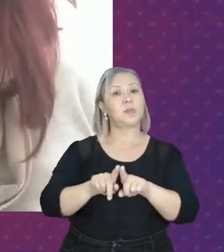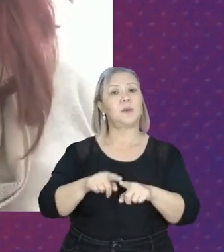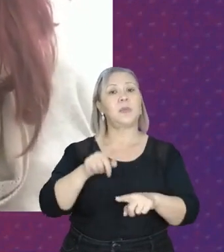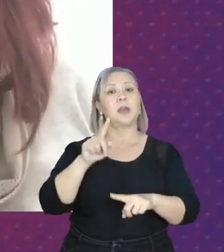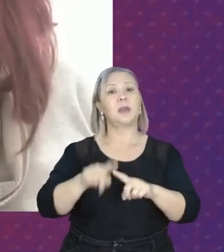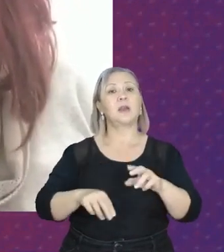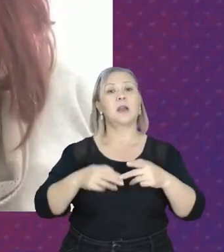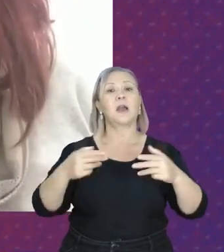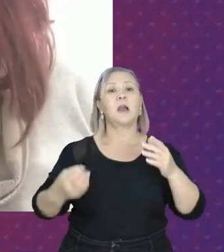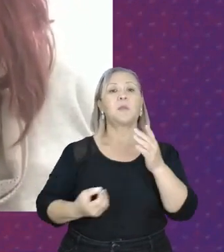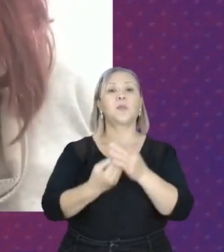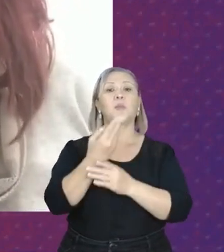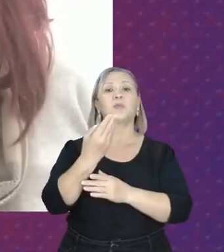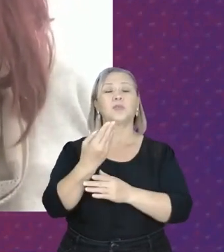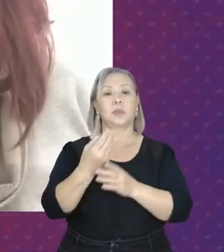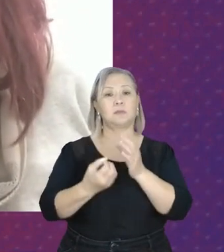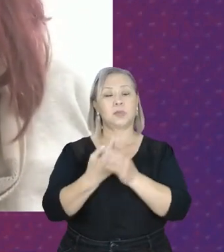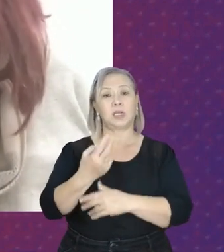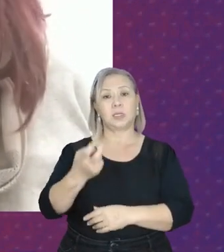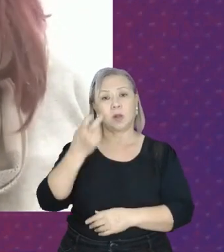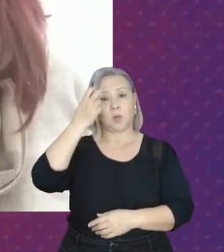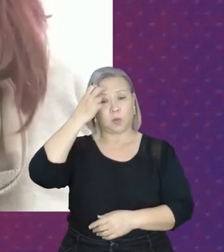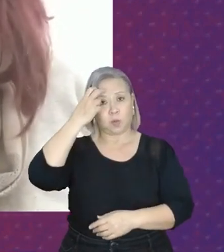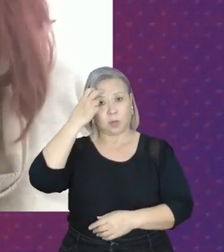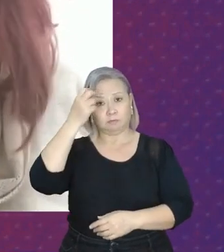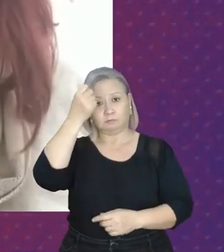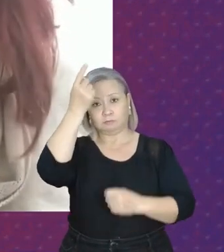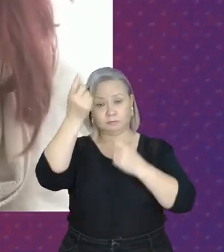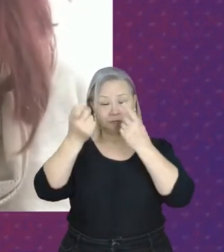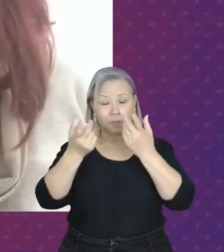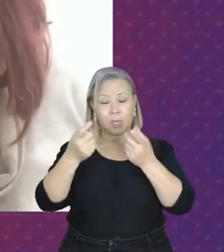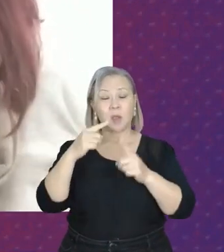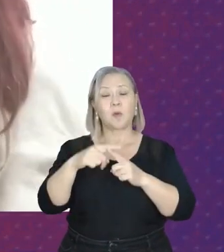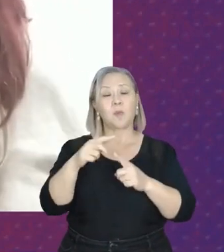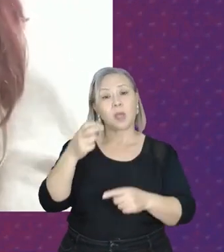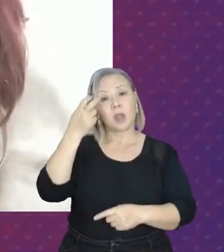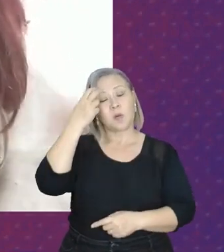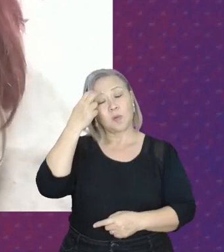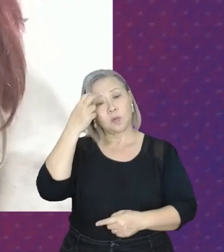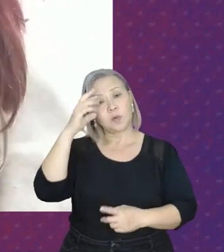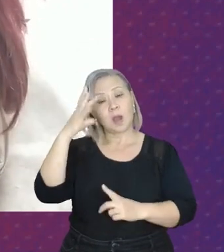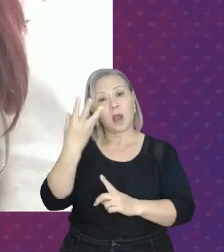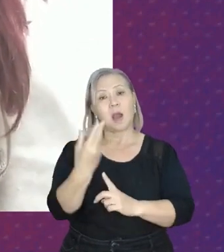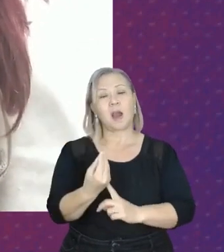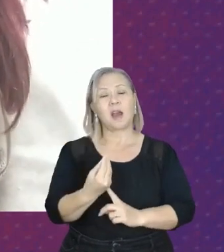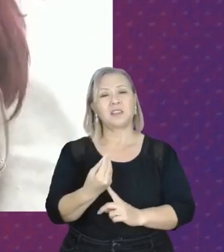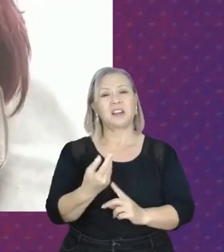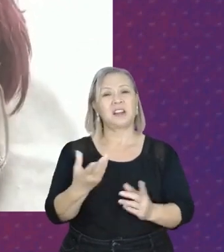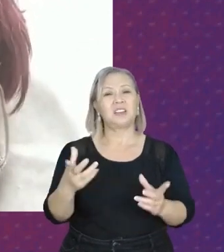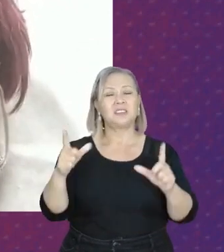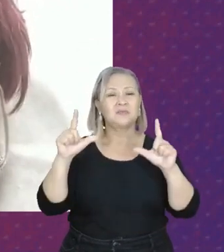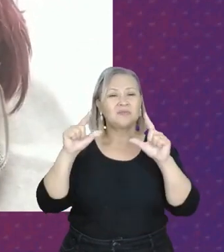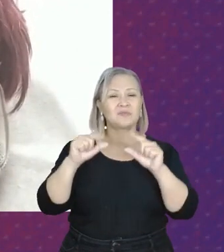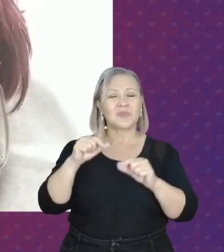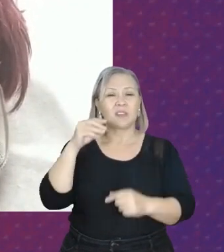da cultura. que a cultura, a arte, ela é tão desvalorizada